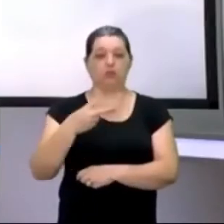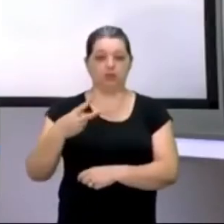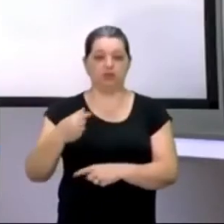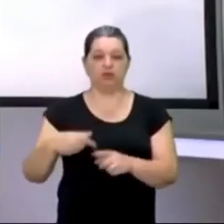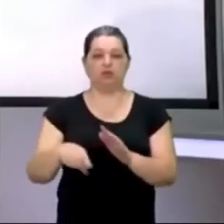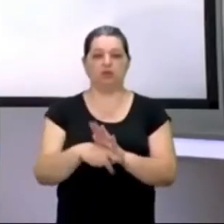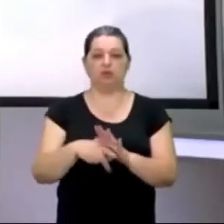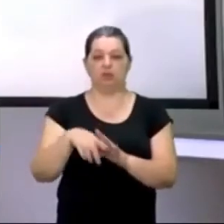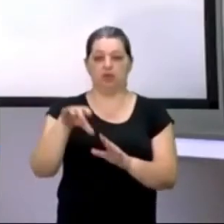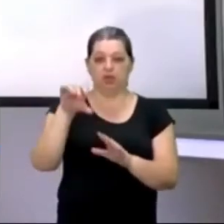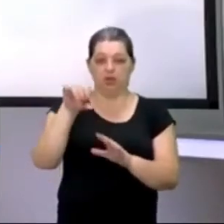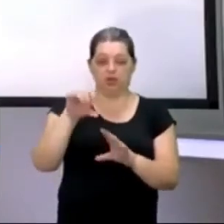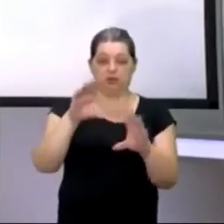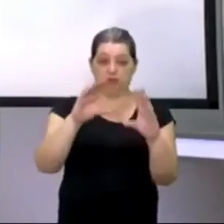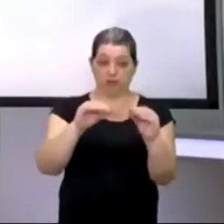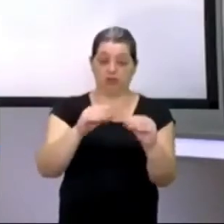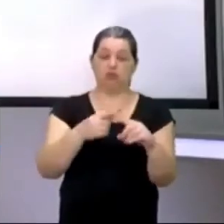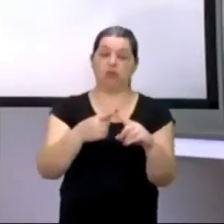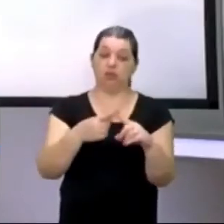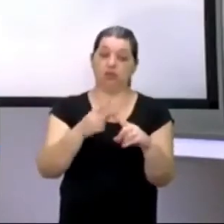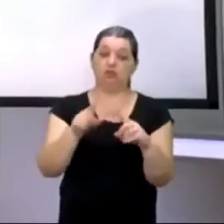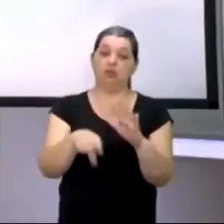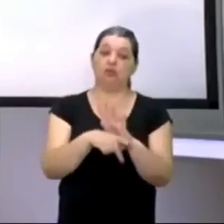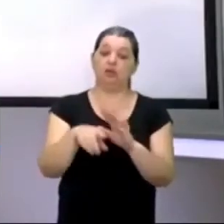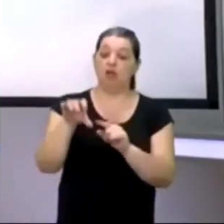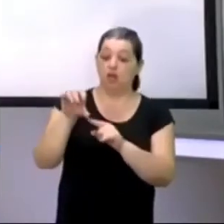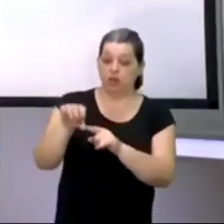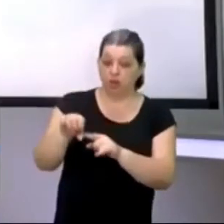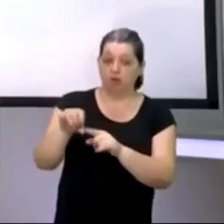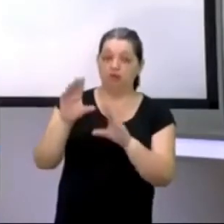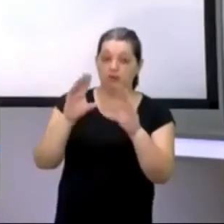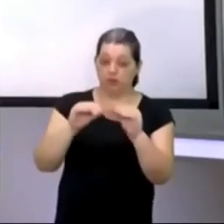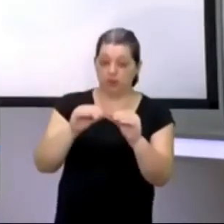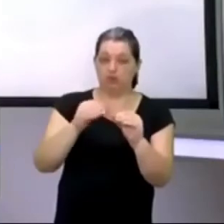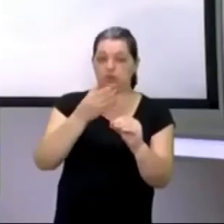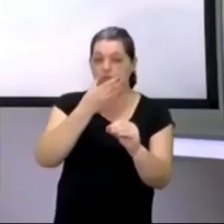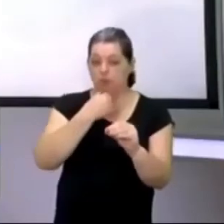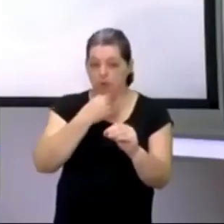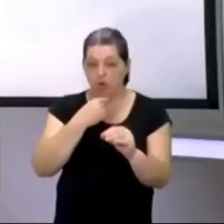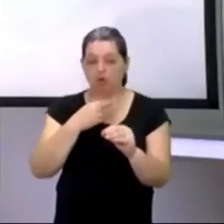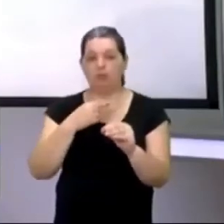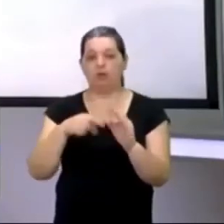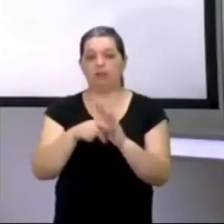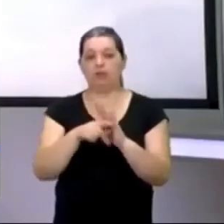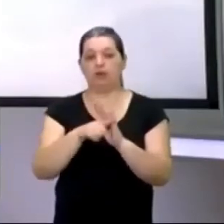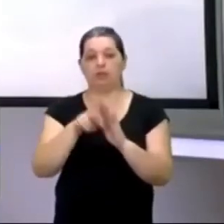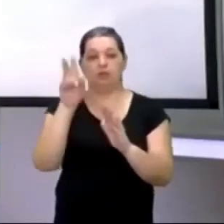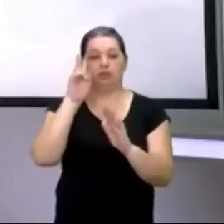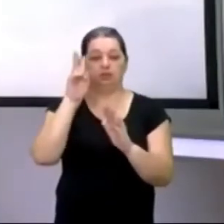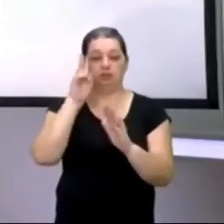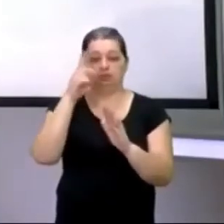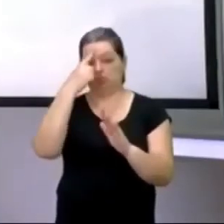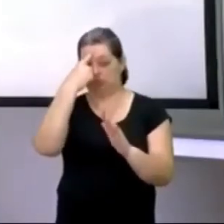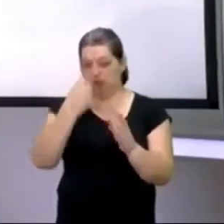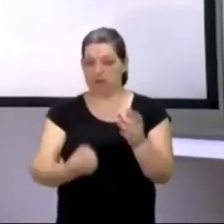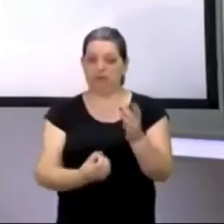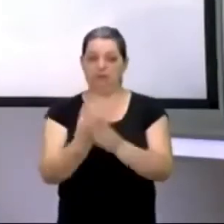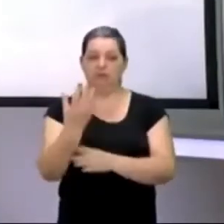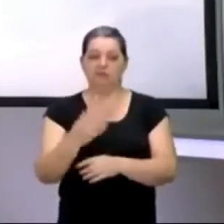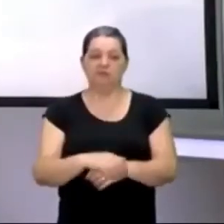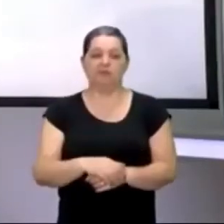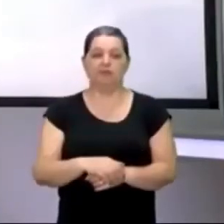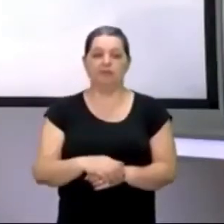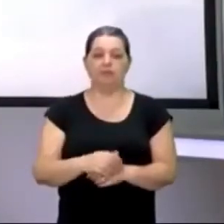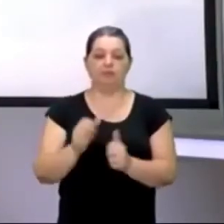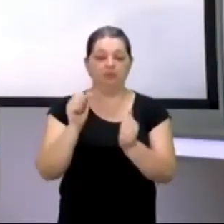Noites, eu falei para vocês porque nove noites, porque trata-se das nove noites em que o Manuel Perna, um dos narradores, que é inventado, ficcional, passa